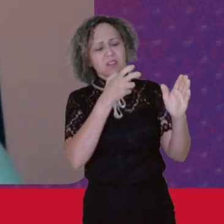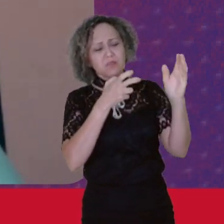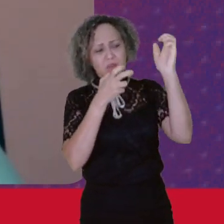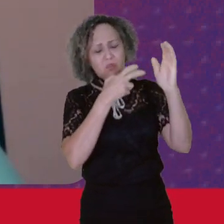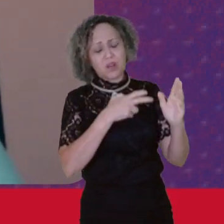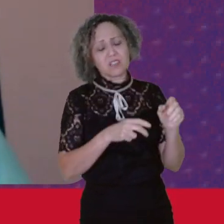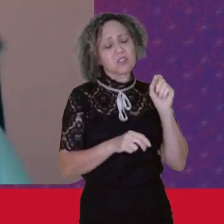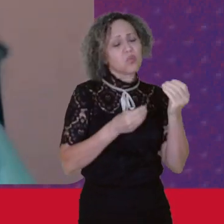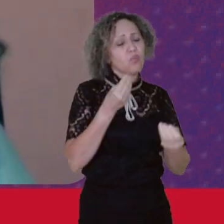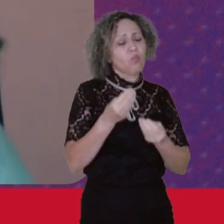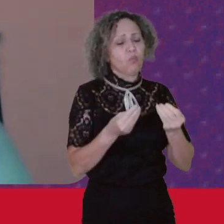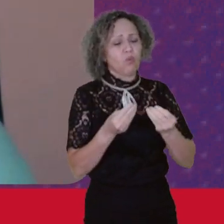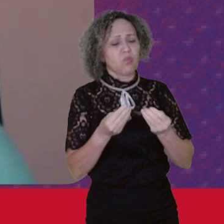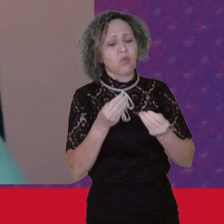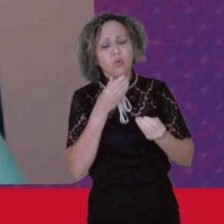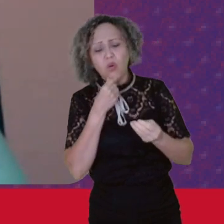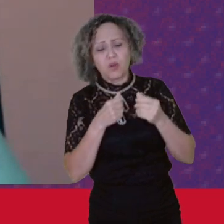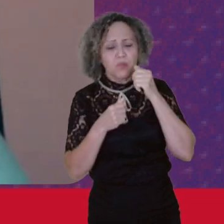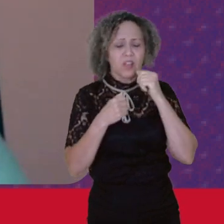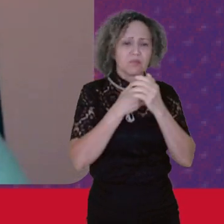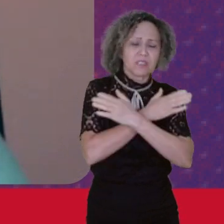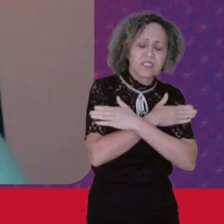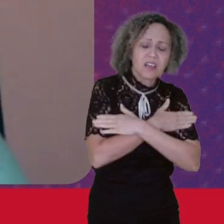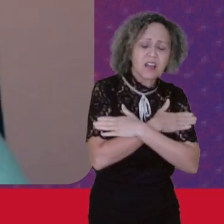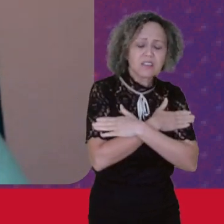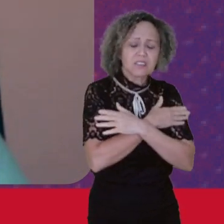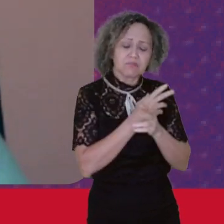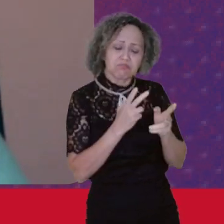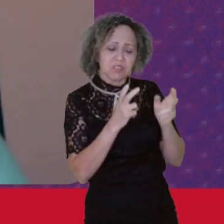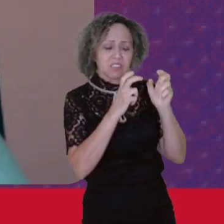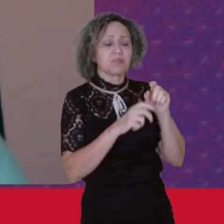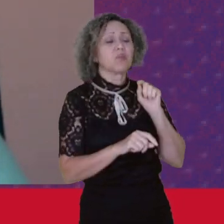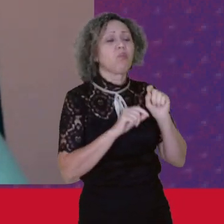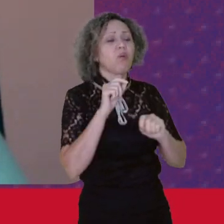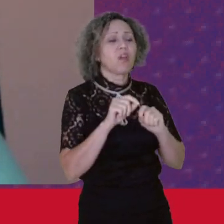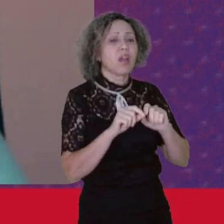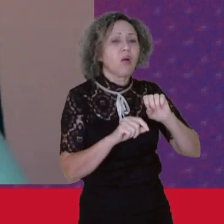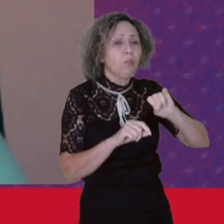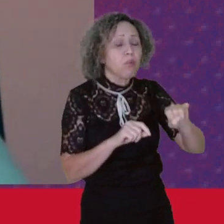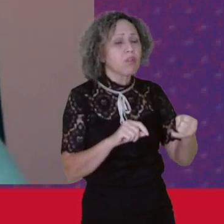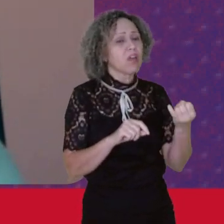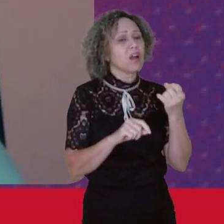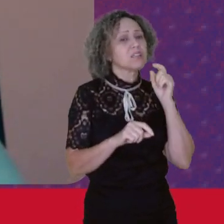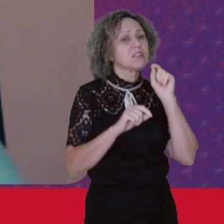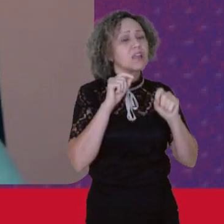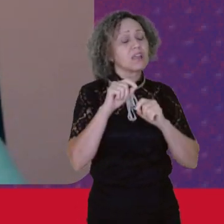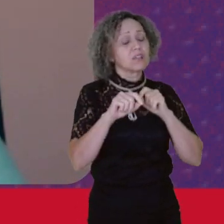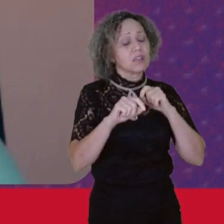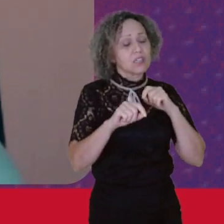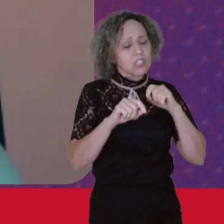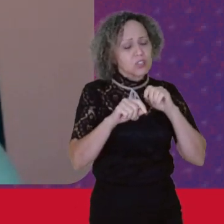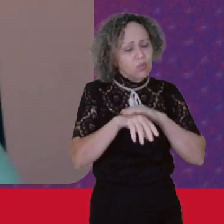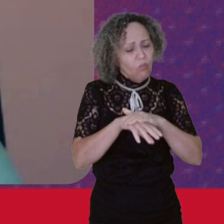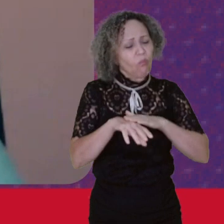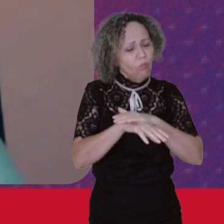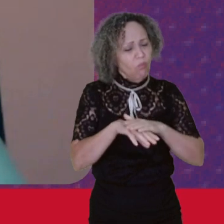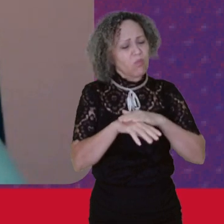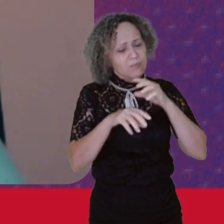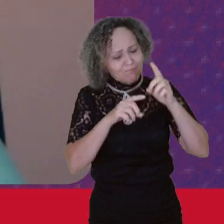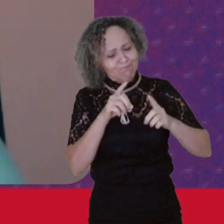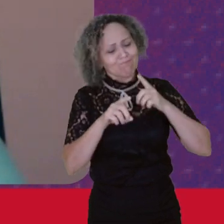precisa Ler A possibilidade Também De conversar Mais sobre O trabalho Como um central